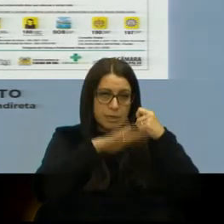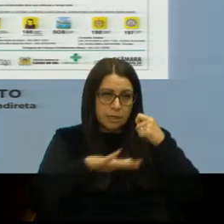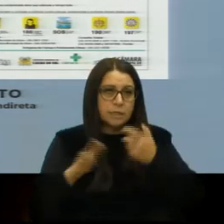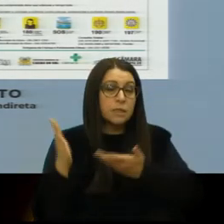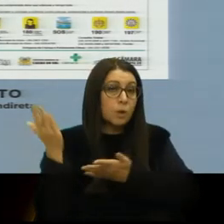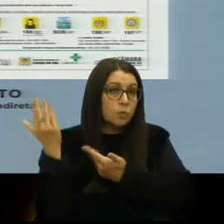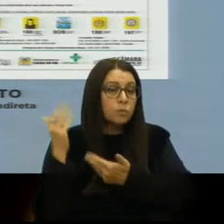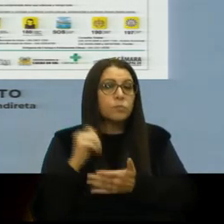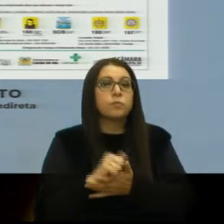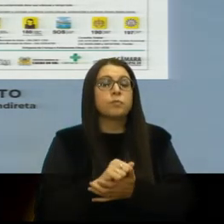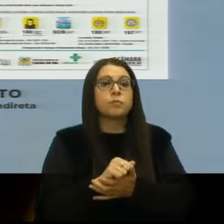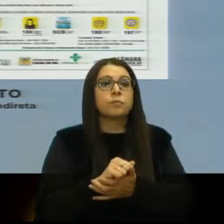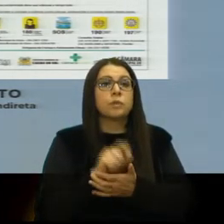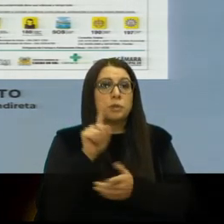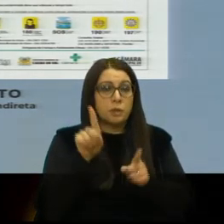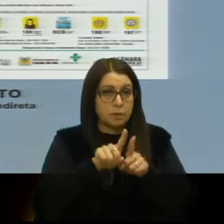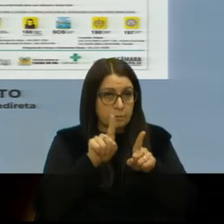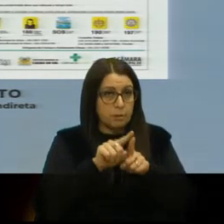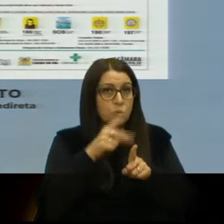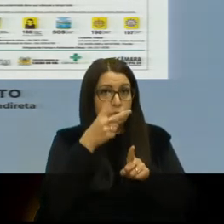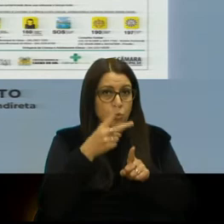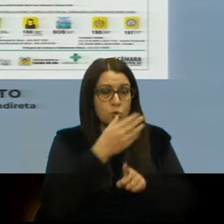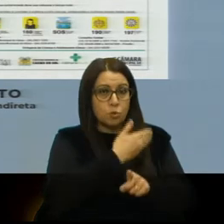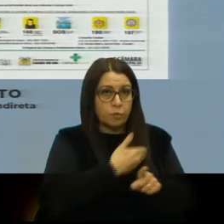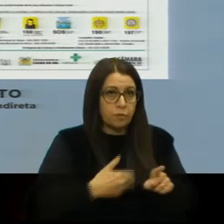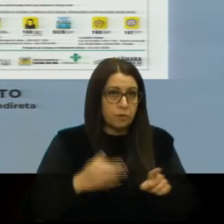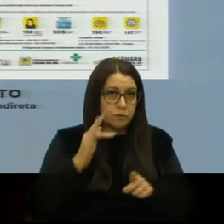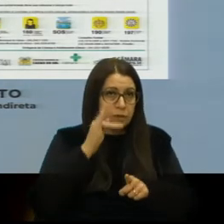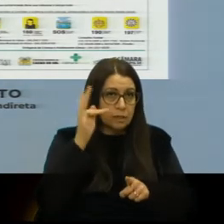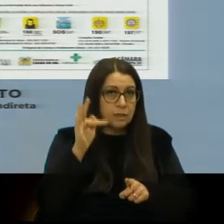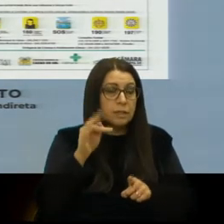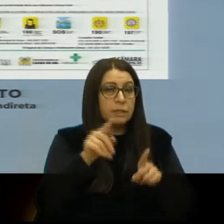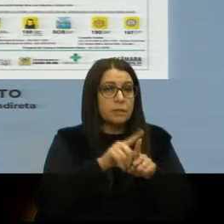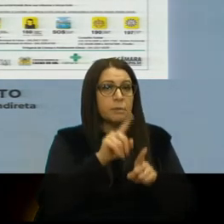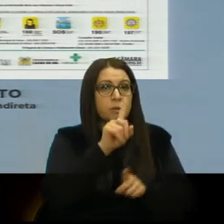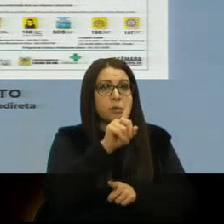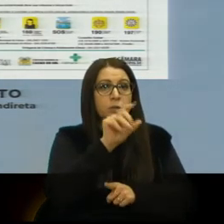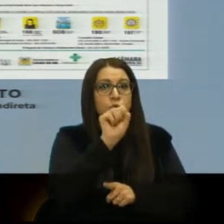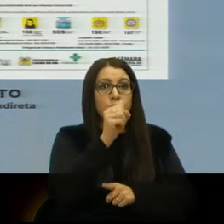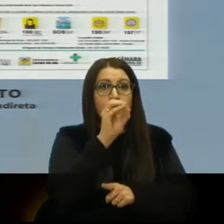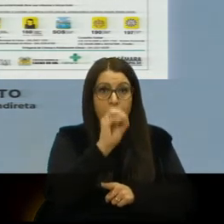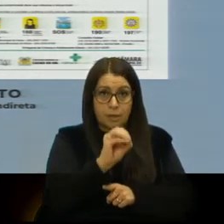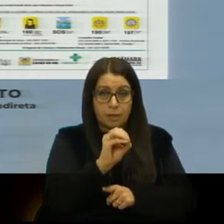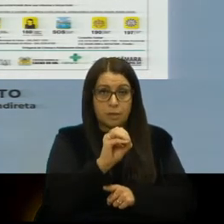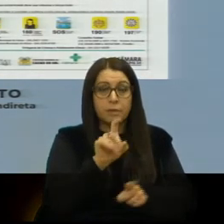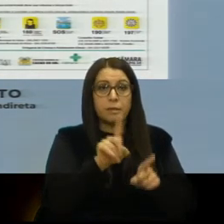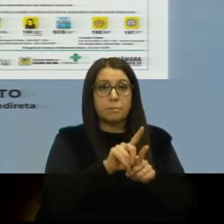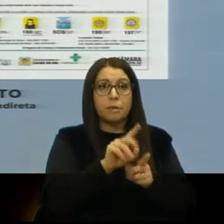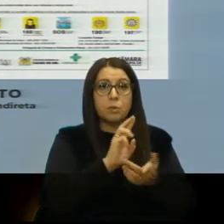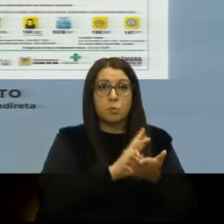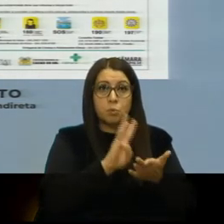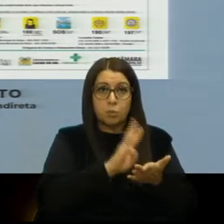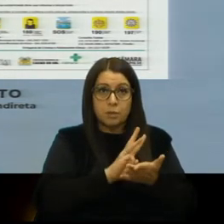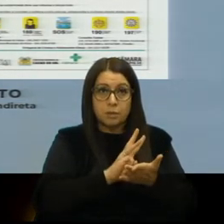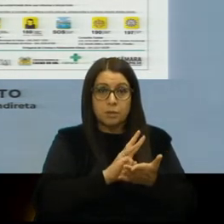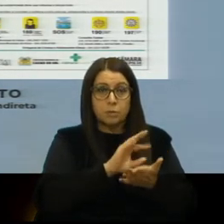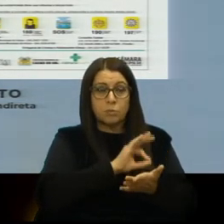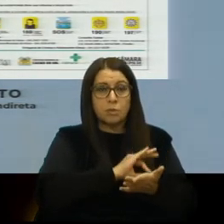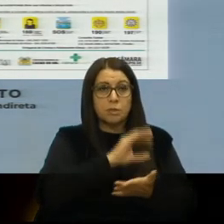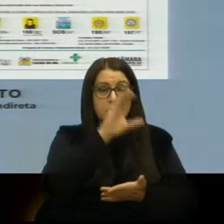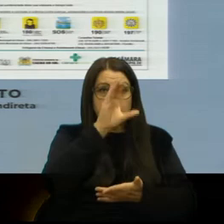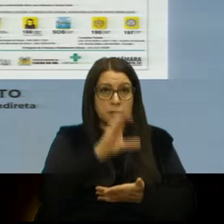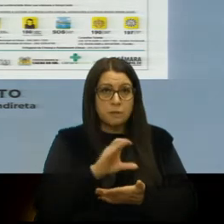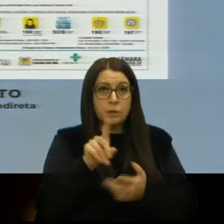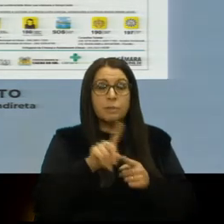adolescente, que também os dois são do governo federal. A gente tem o número 180 e o WhatsApp da Polícia Civil, que